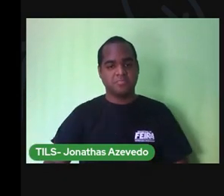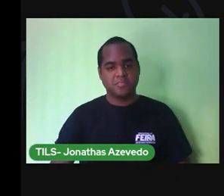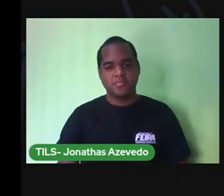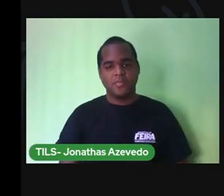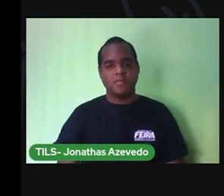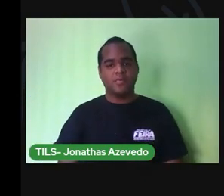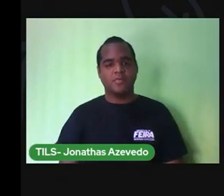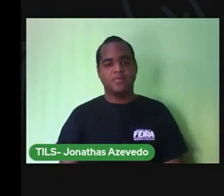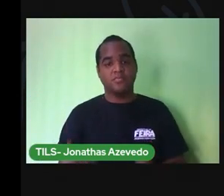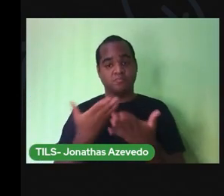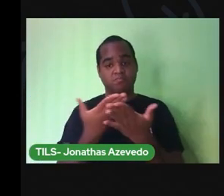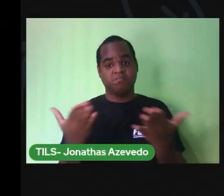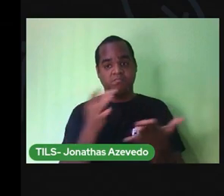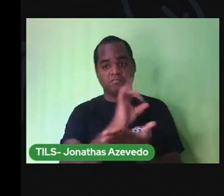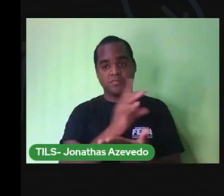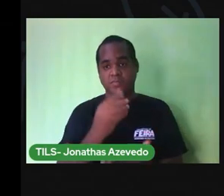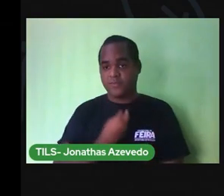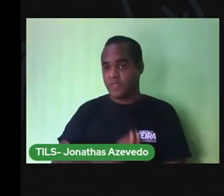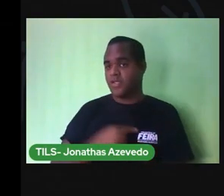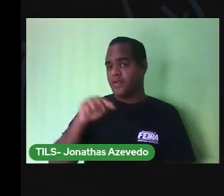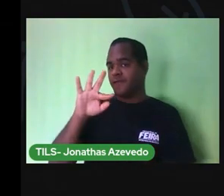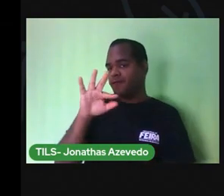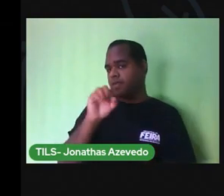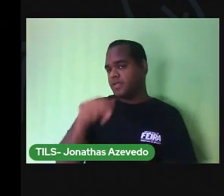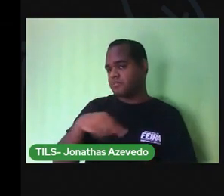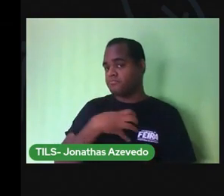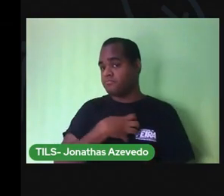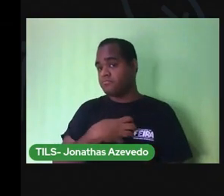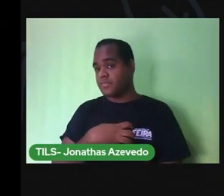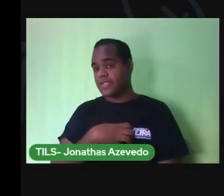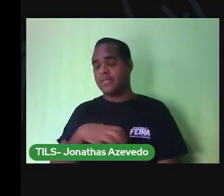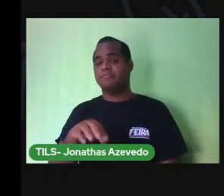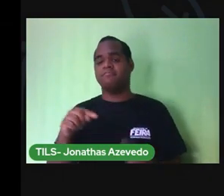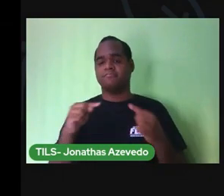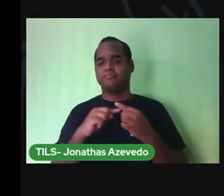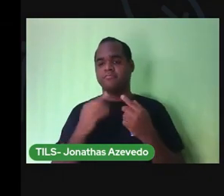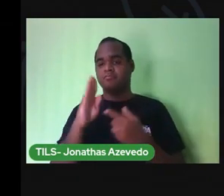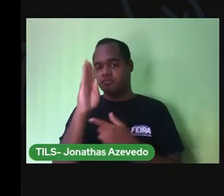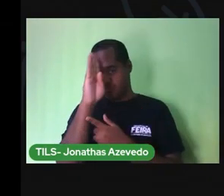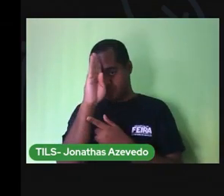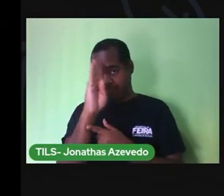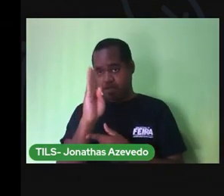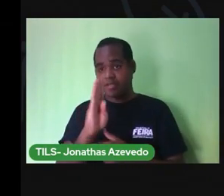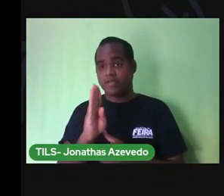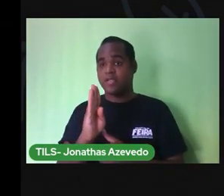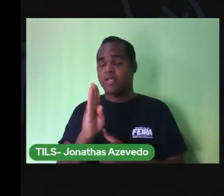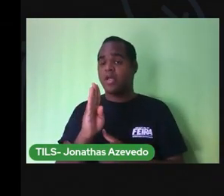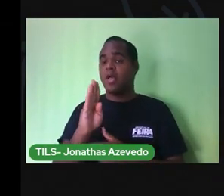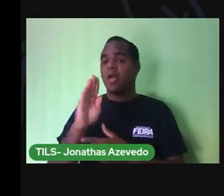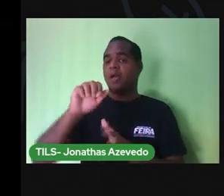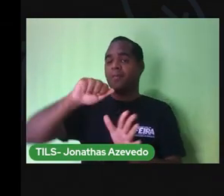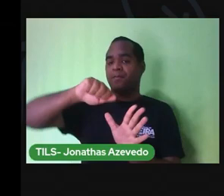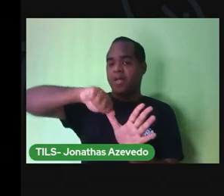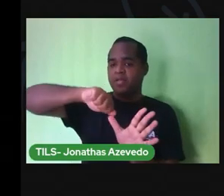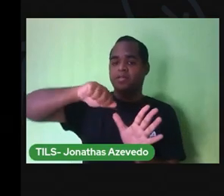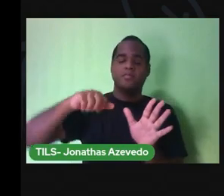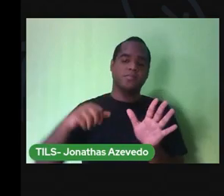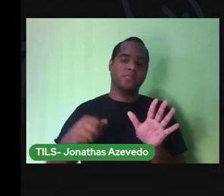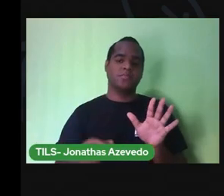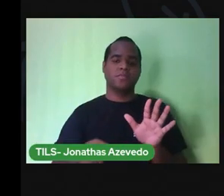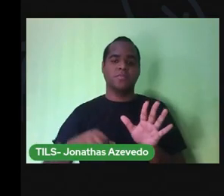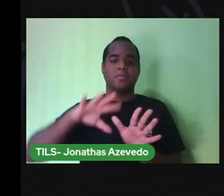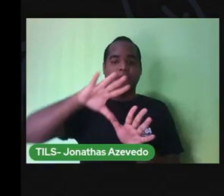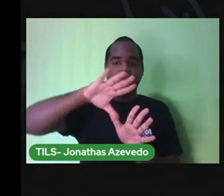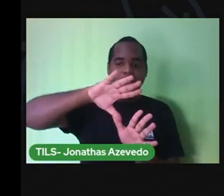aqui onde nós estamos, Feira de Santana, Bahia, Brasil. Na América do Sul, nós